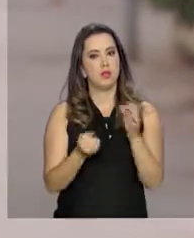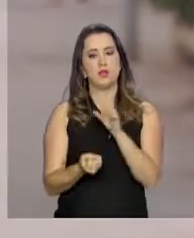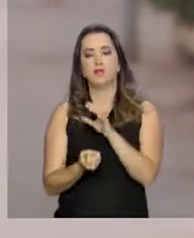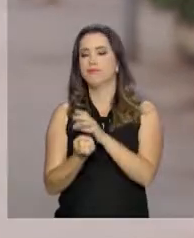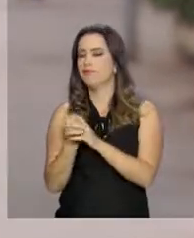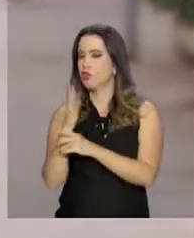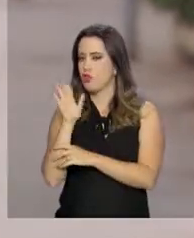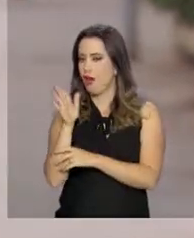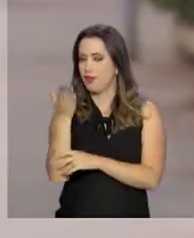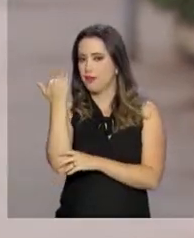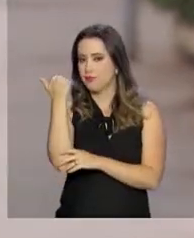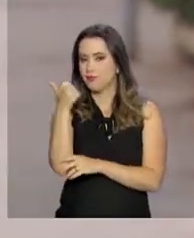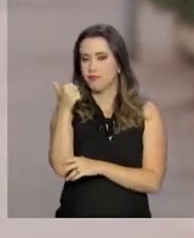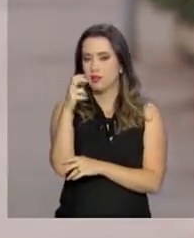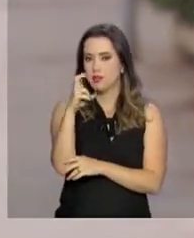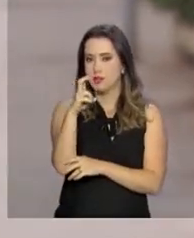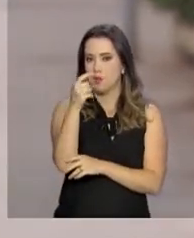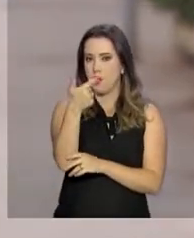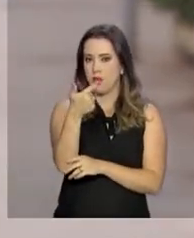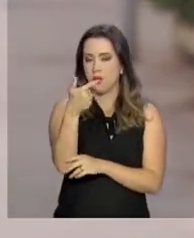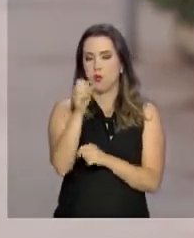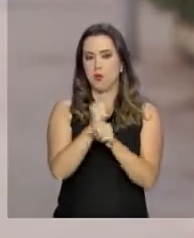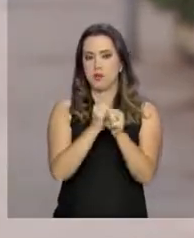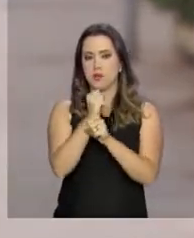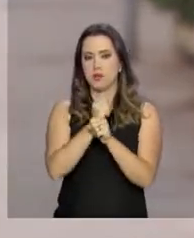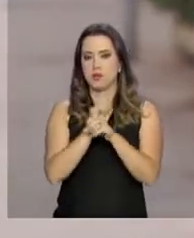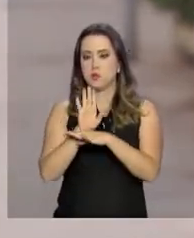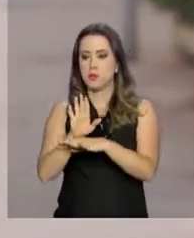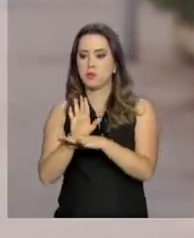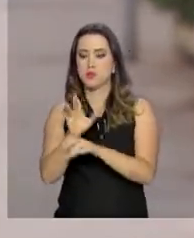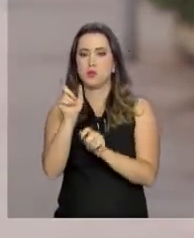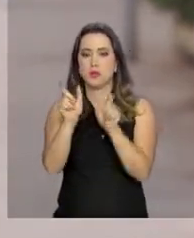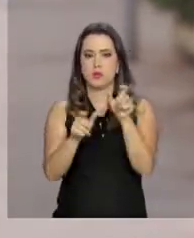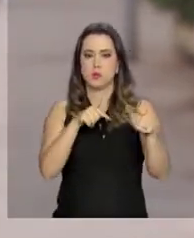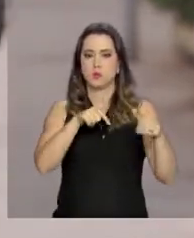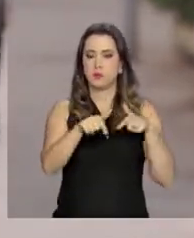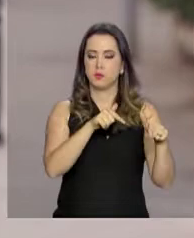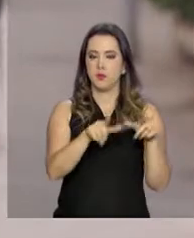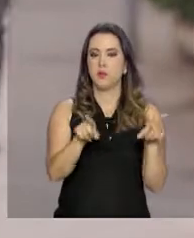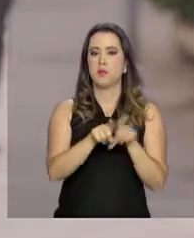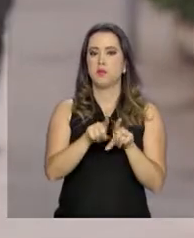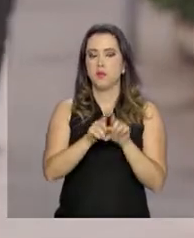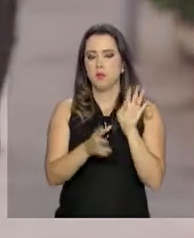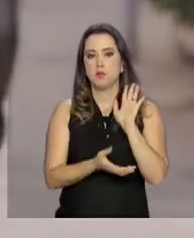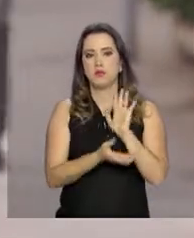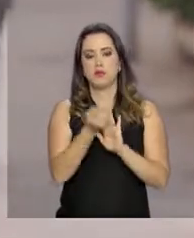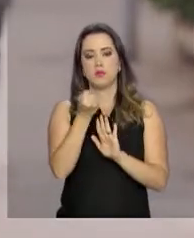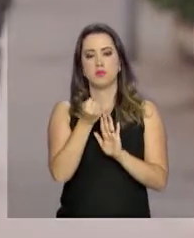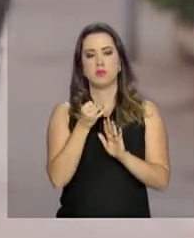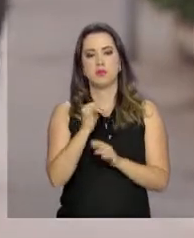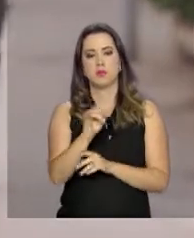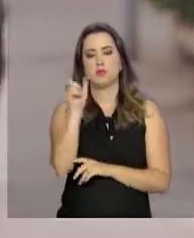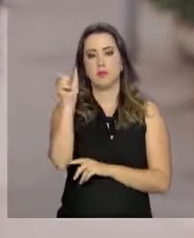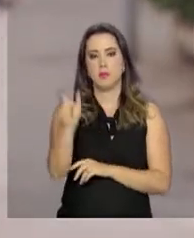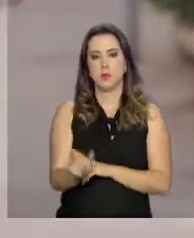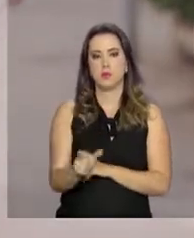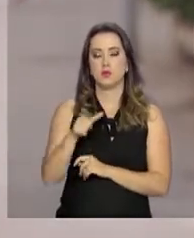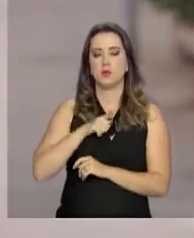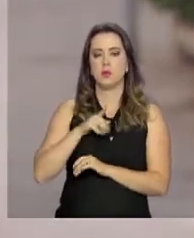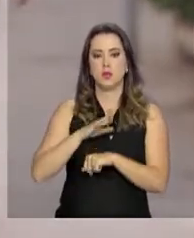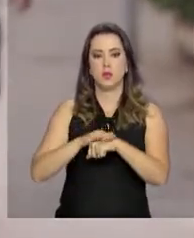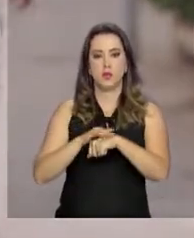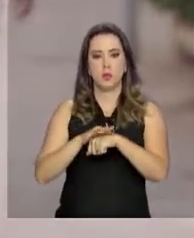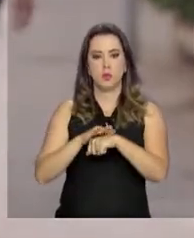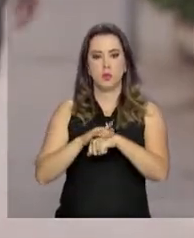52 anos para garantir um tipo de poupança para o trabalhador, também pode ser sacado caso o empregado tenha uma